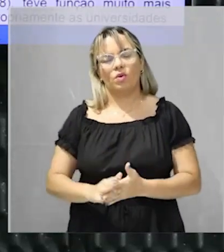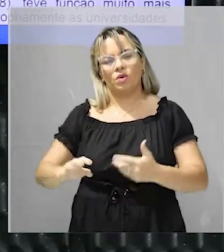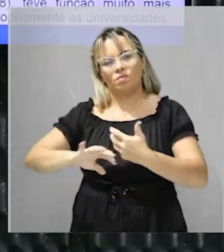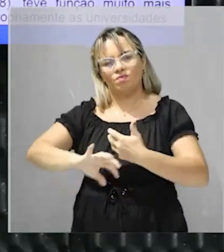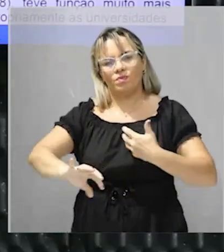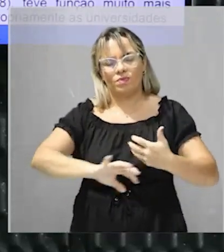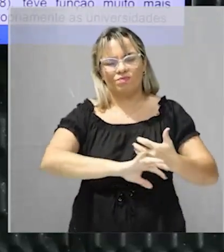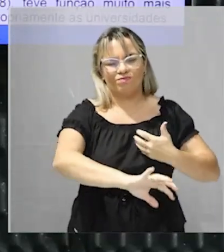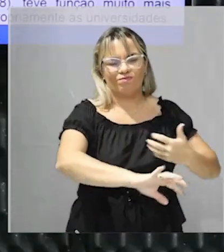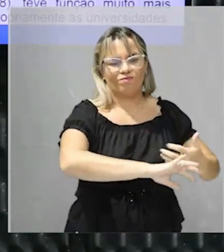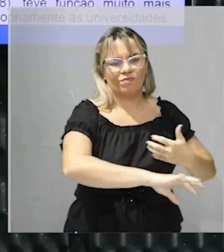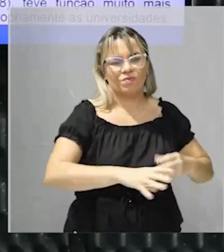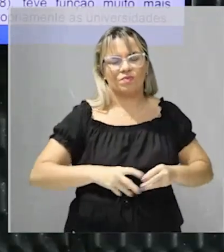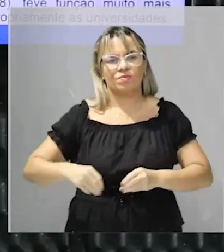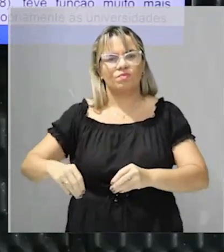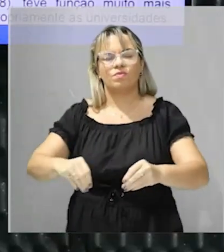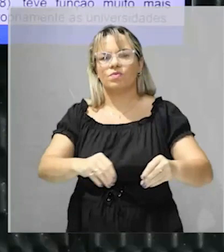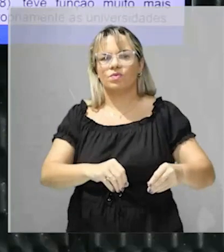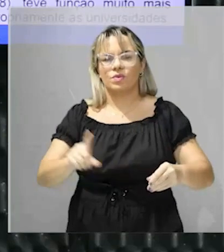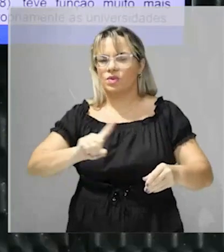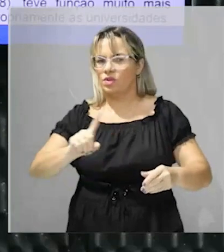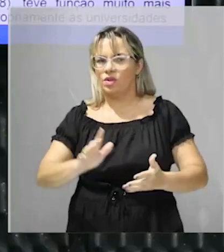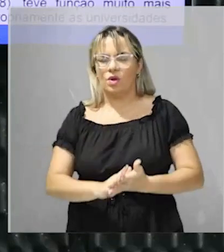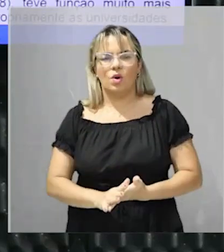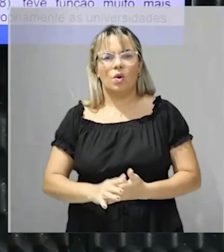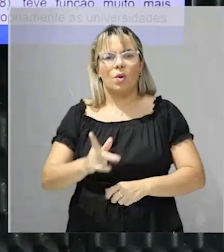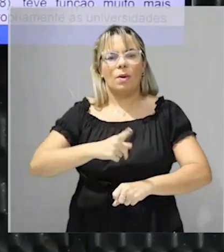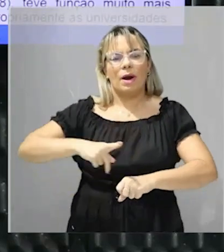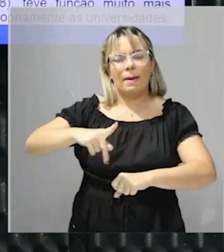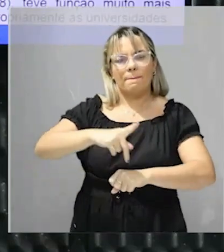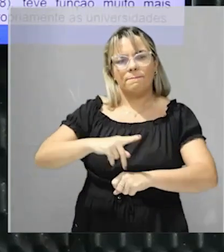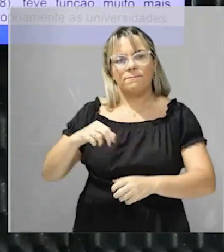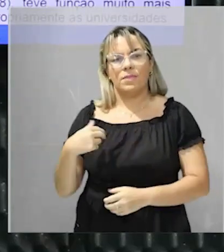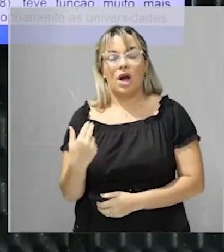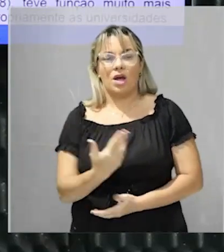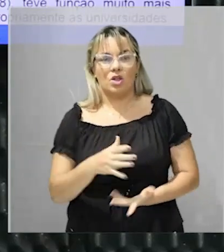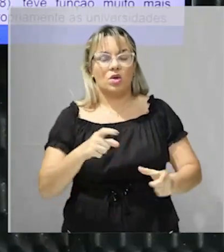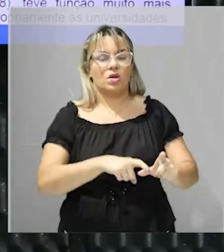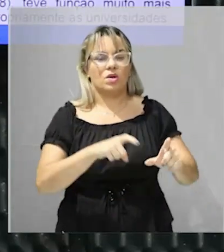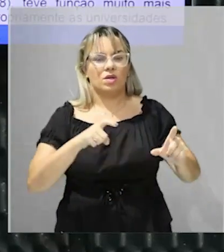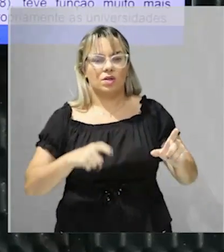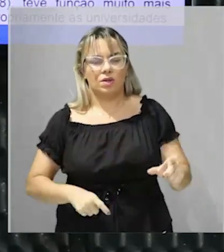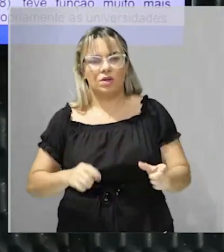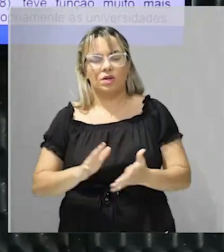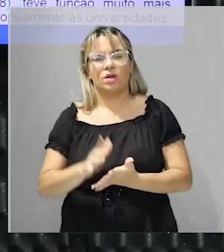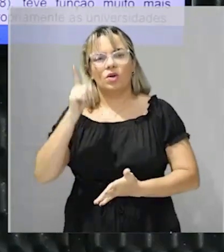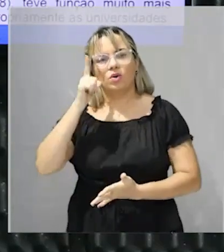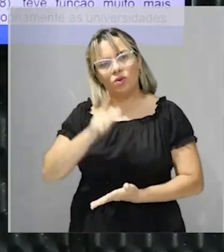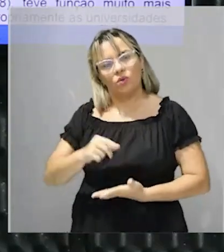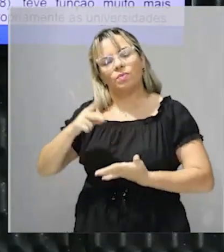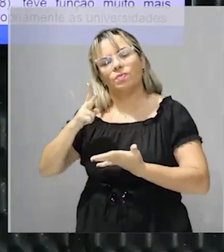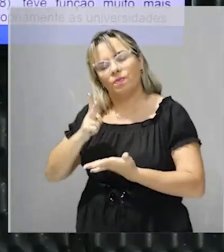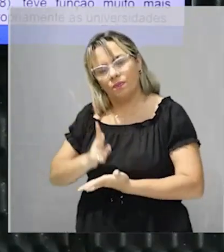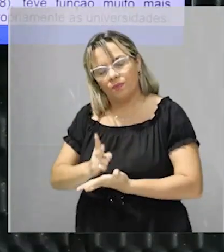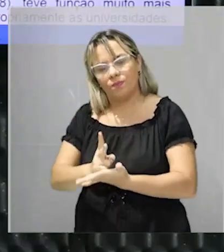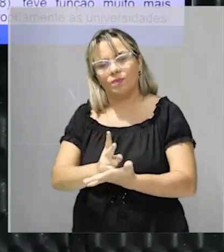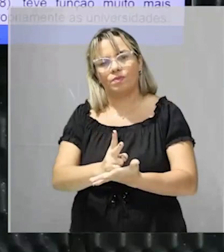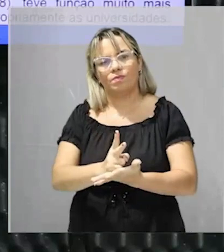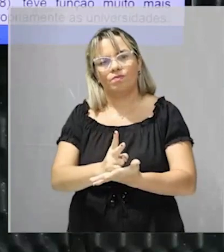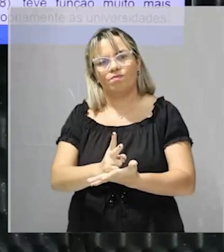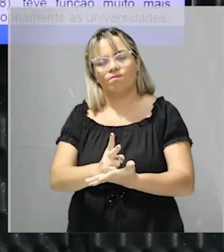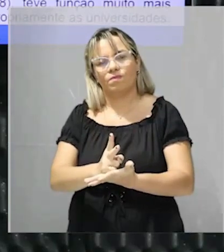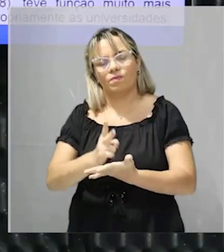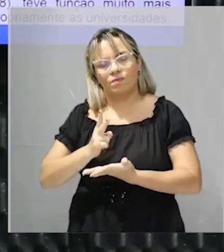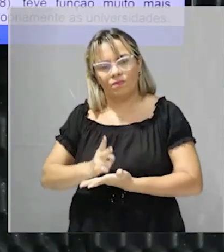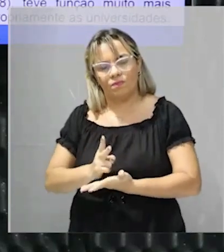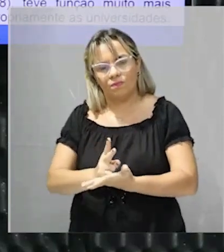territorialmente o país. A nossa independência, ela consegue manter, mesmo